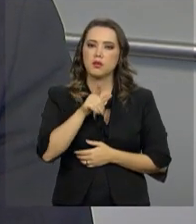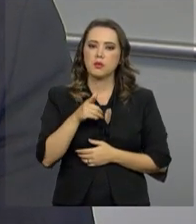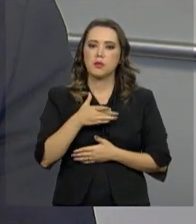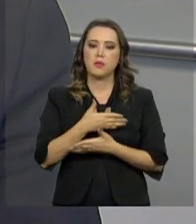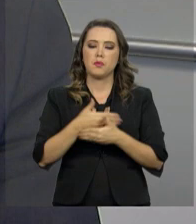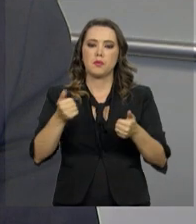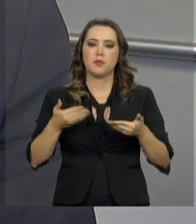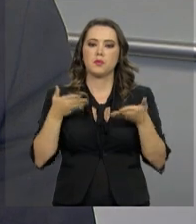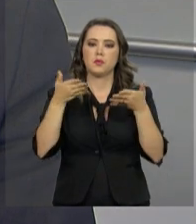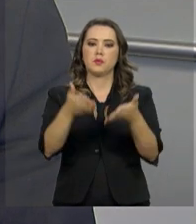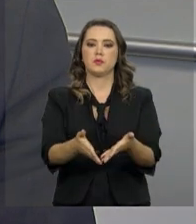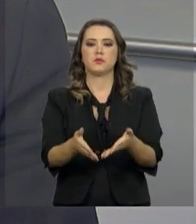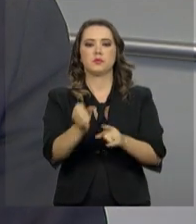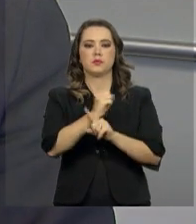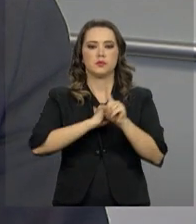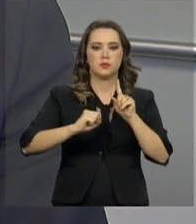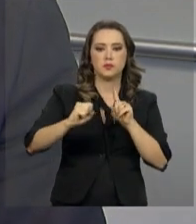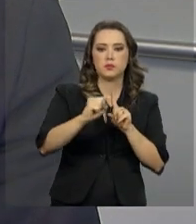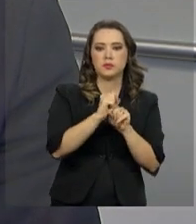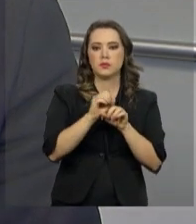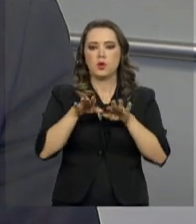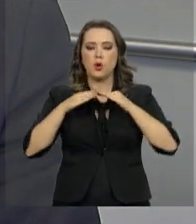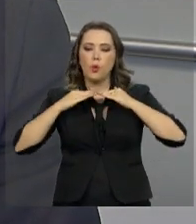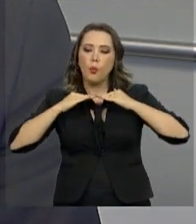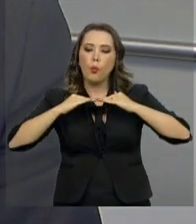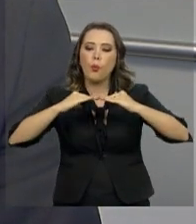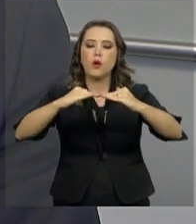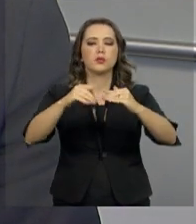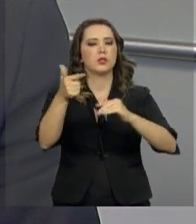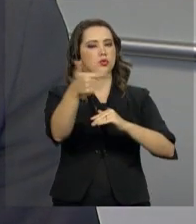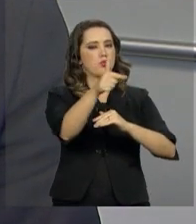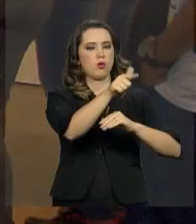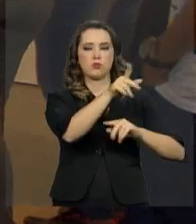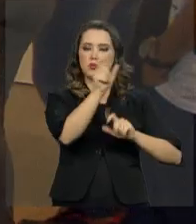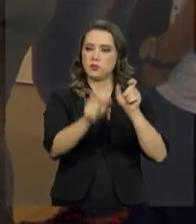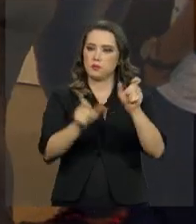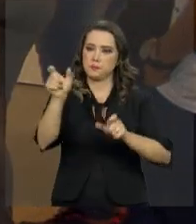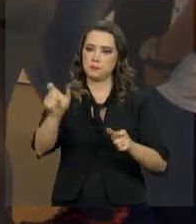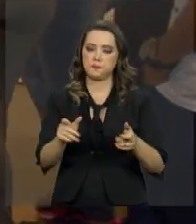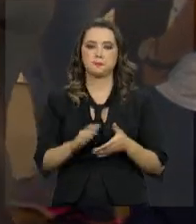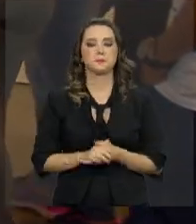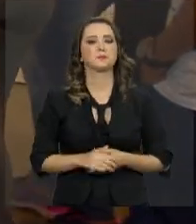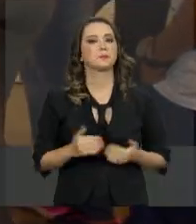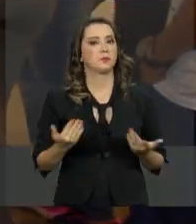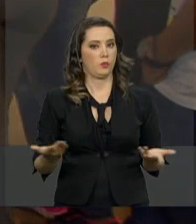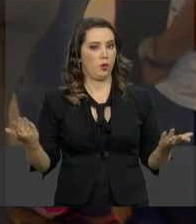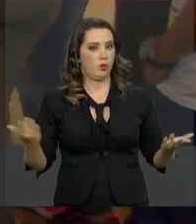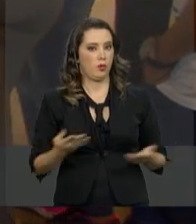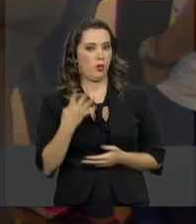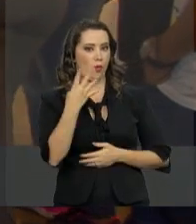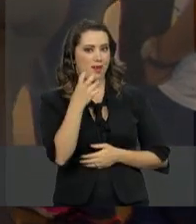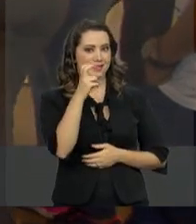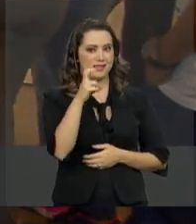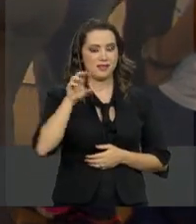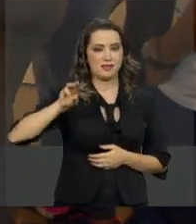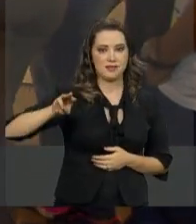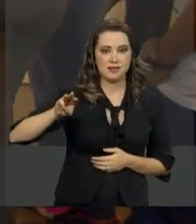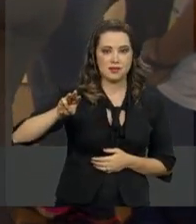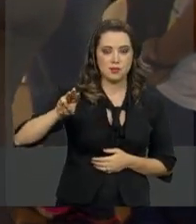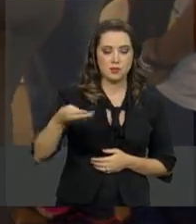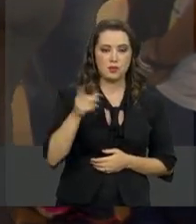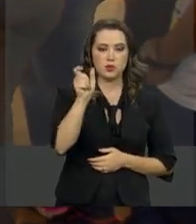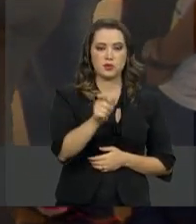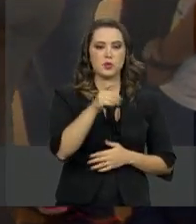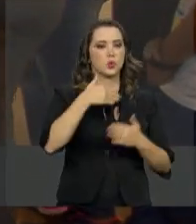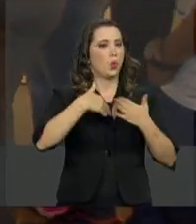participação na sociedade em igualdade de oportunidade com as demais pessoas. O Brasil tem 45 milhões de pessoas com algum tipo de